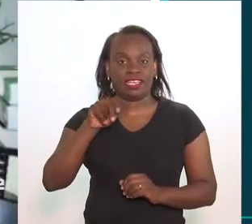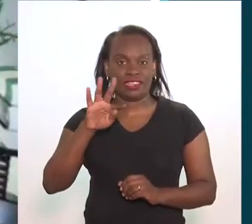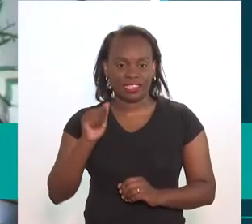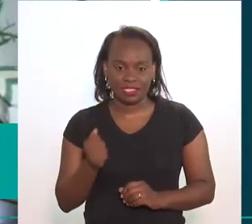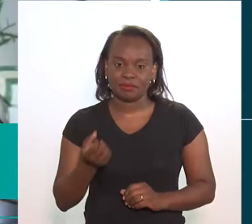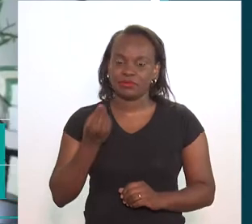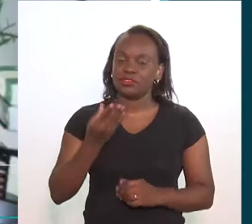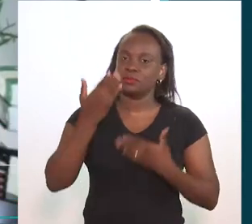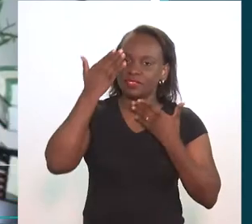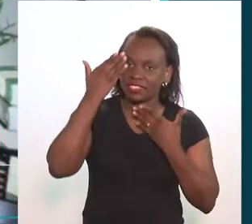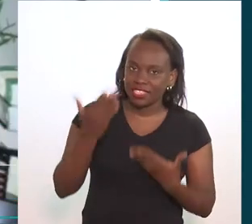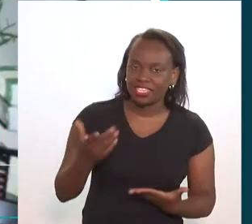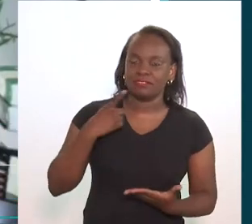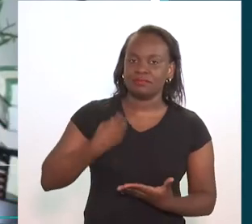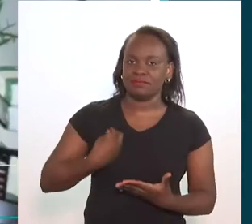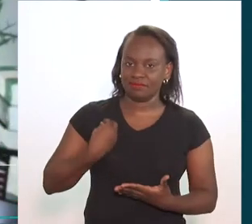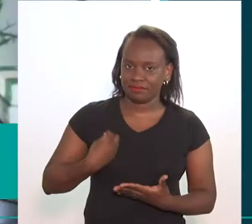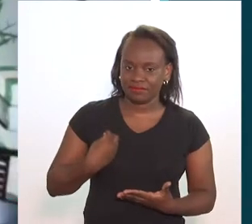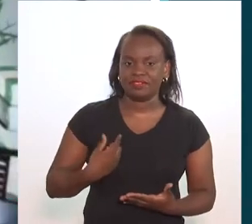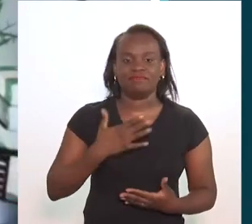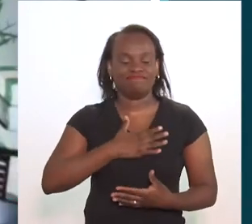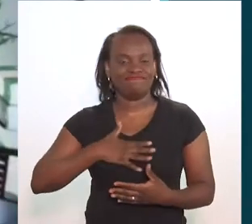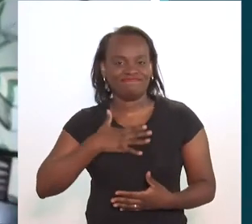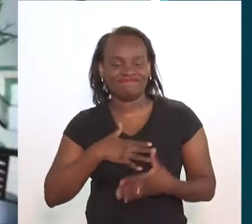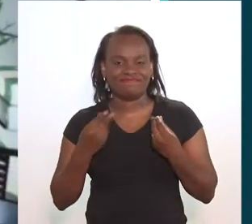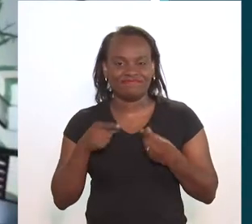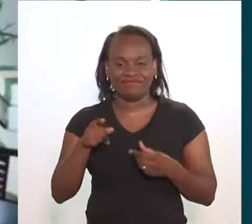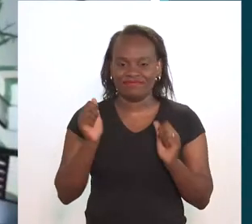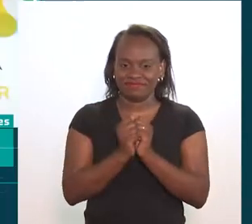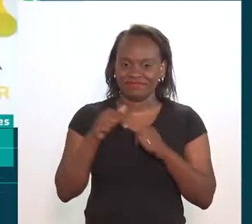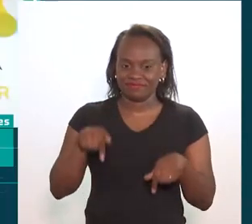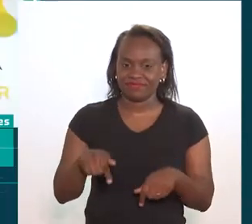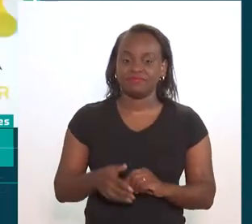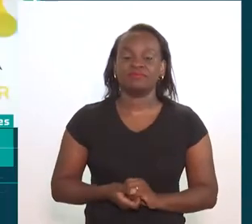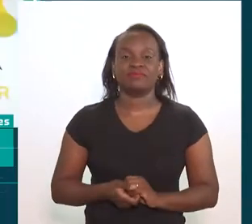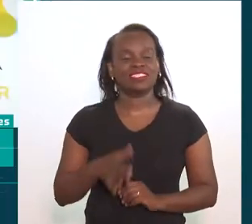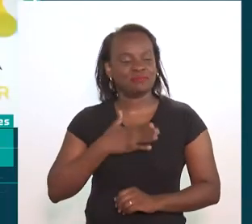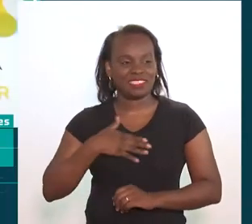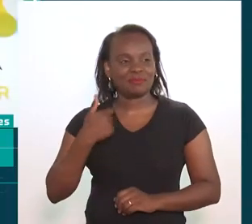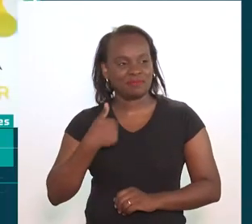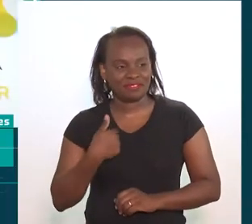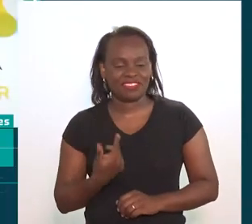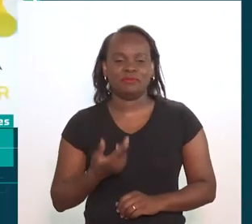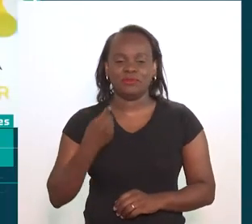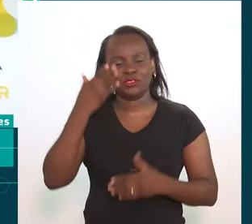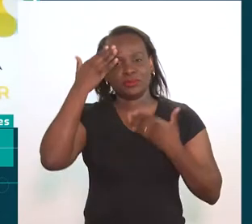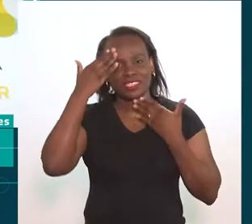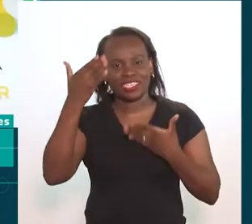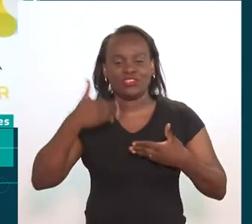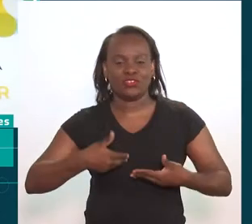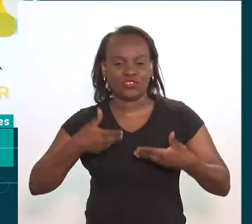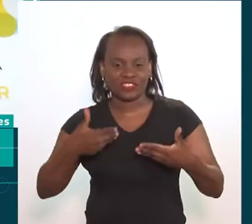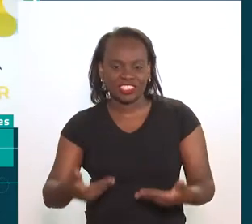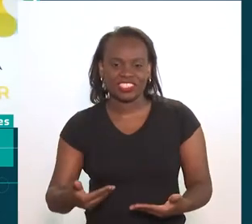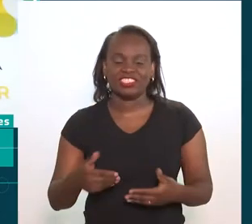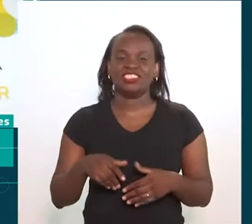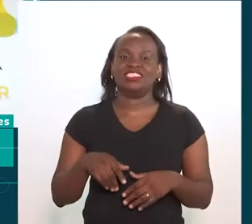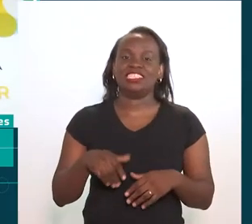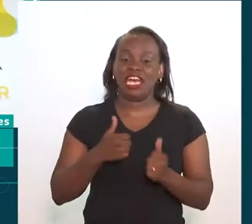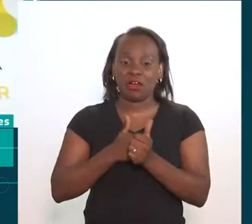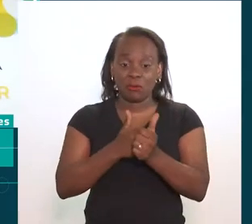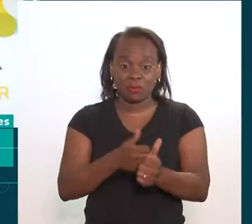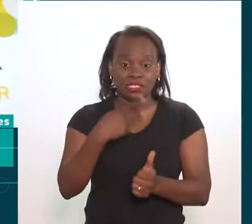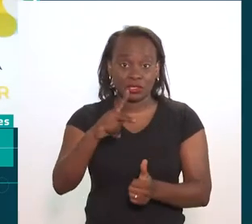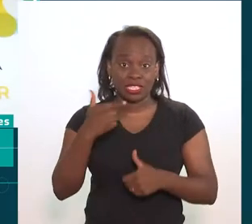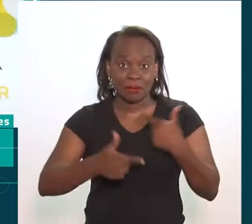Renata, muitíssimo obrigado pela presença. Prazer enorme ter você aqui. Prazer é meu. Muito obrigada pelo convite. Acompanhe